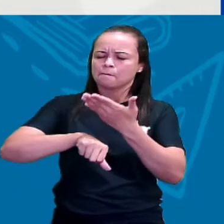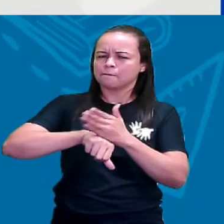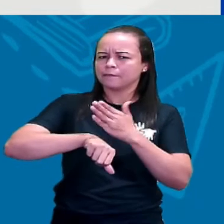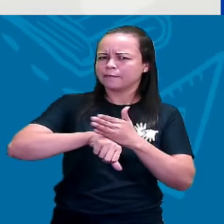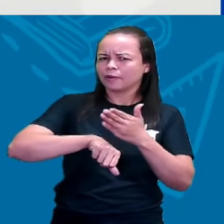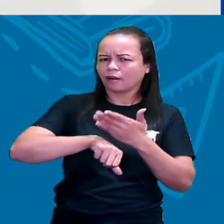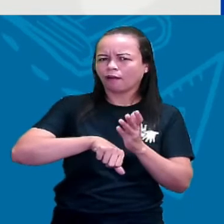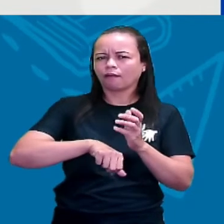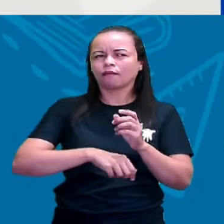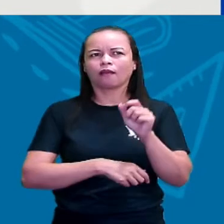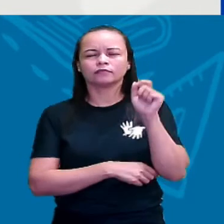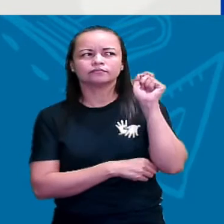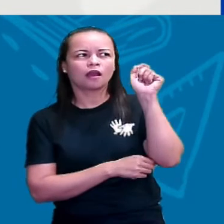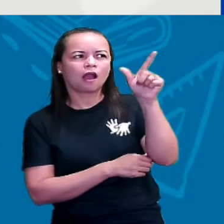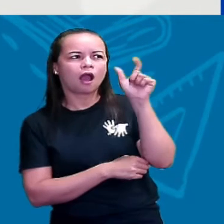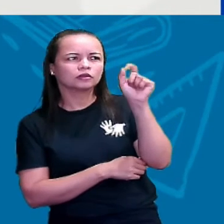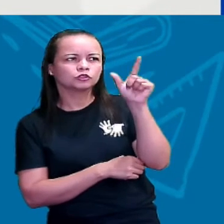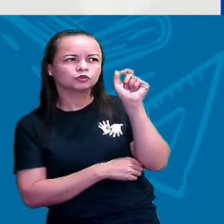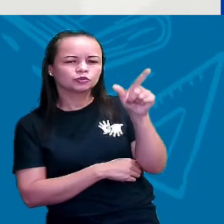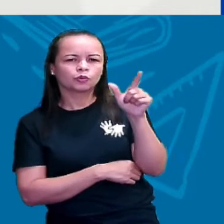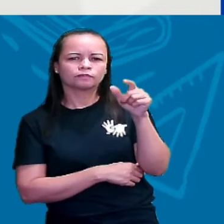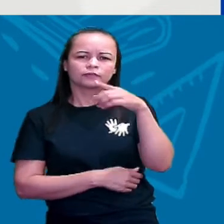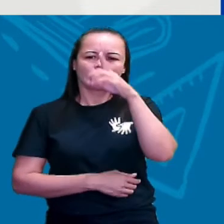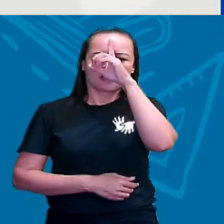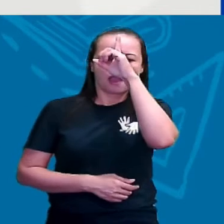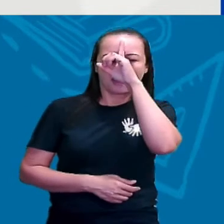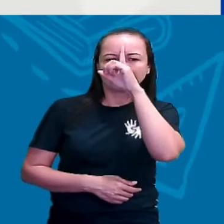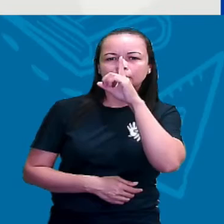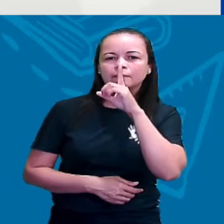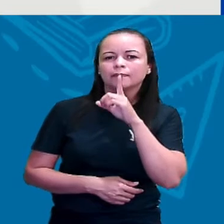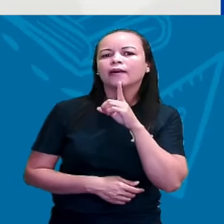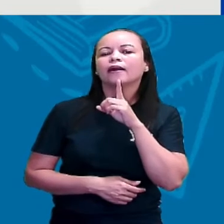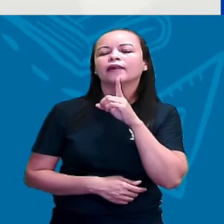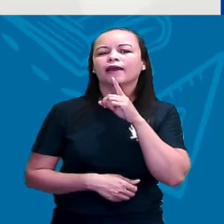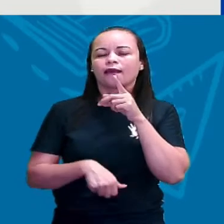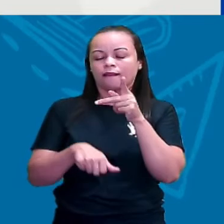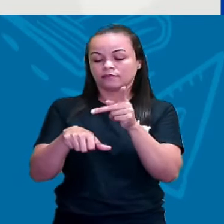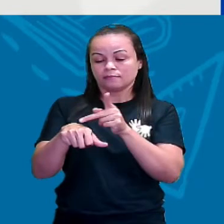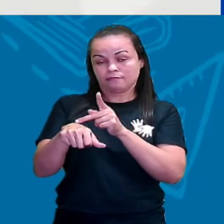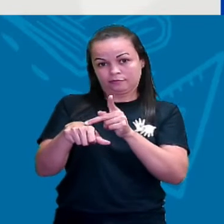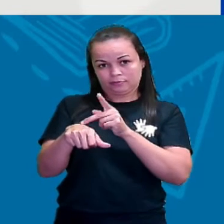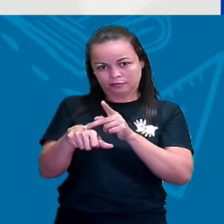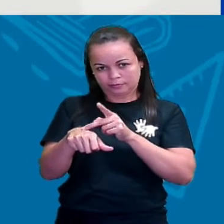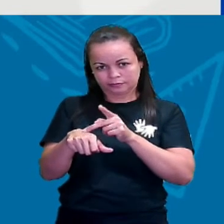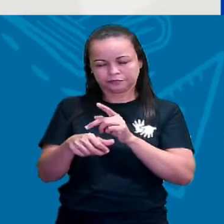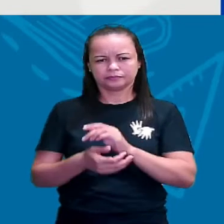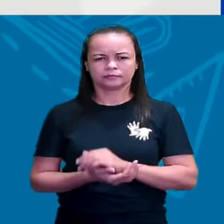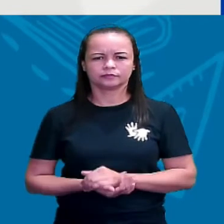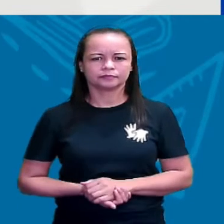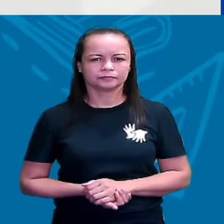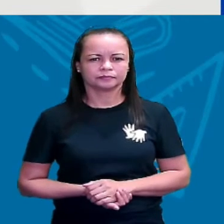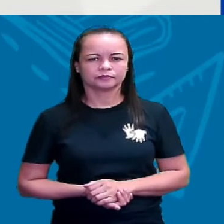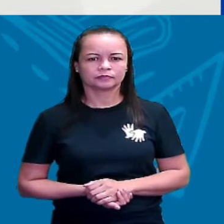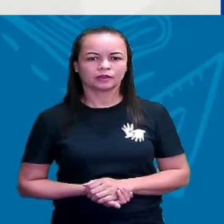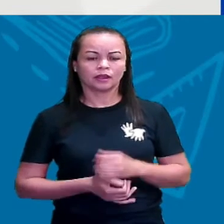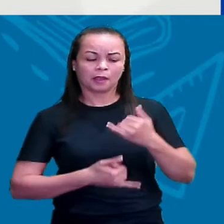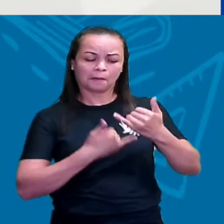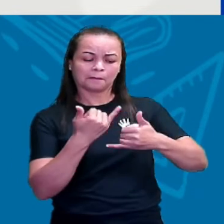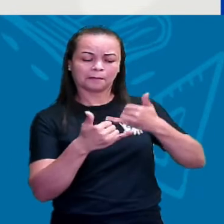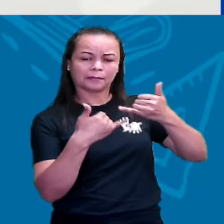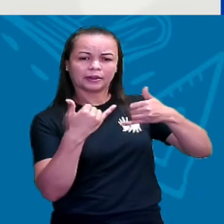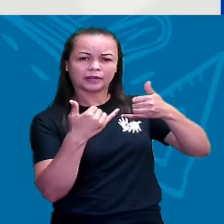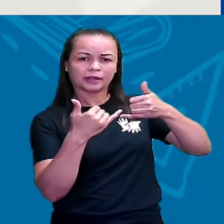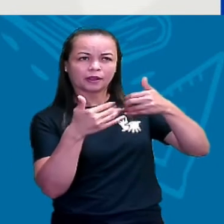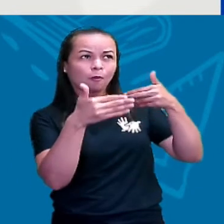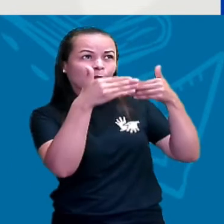azuis, amarelas e pretas. Brincam na luz